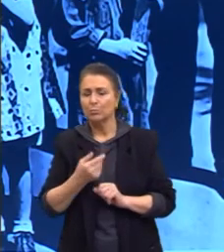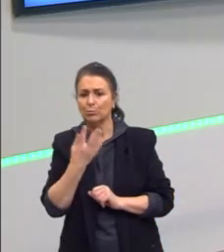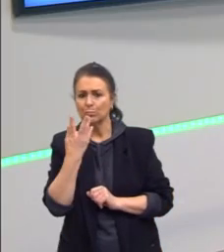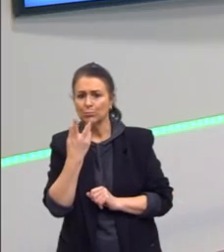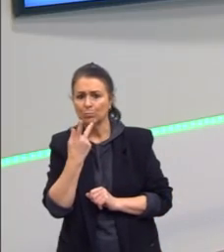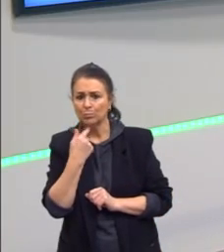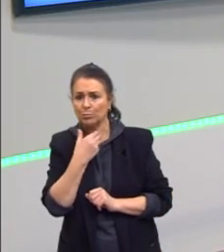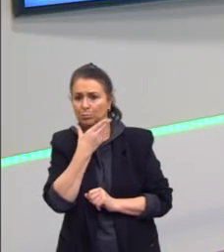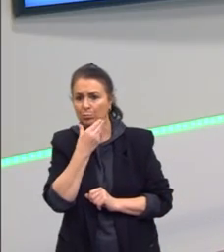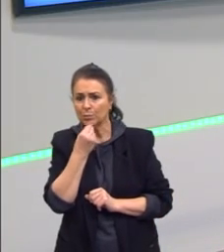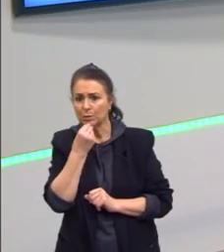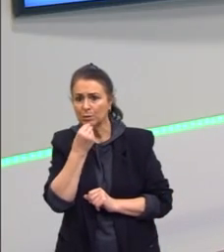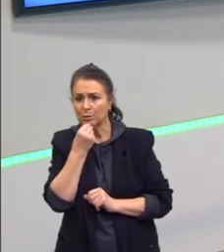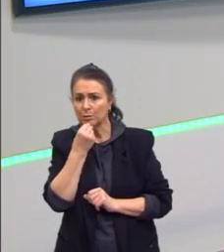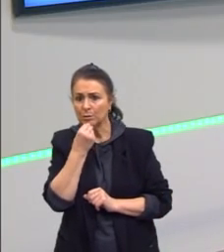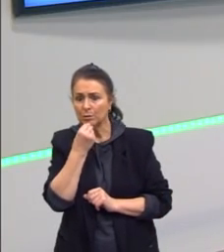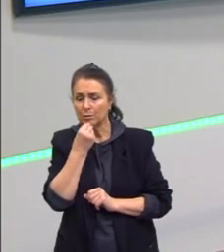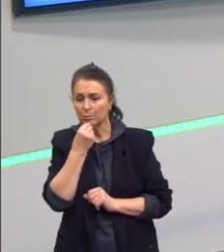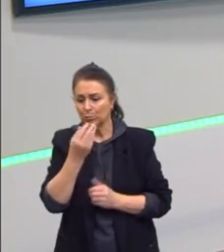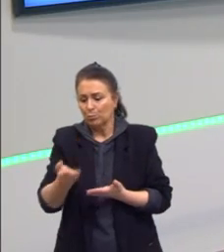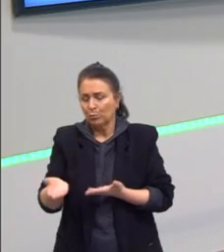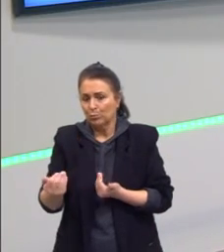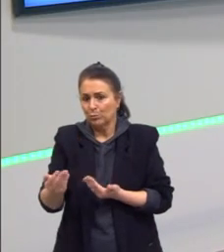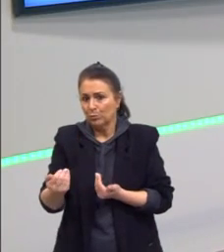Acho que vai mostrar aqui para vocês, né? O rapazinho.